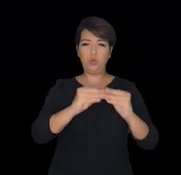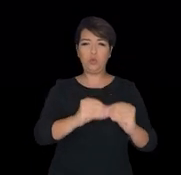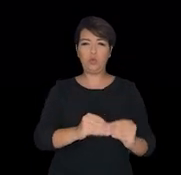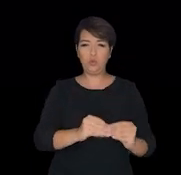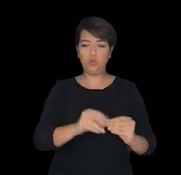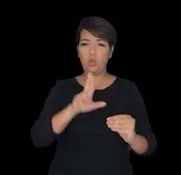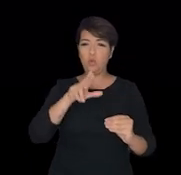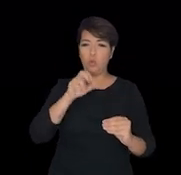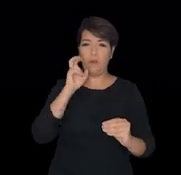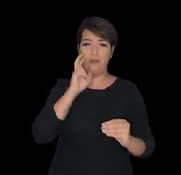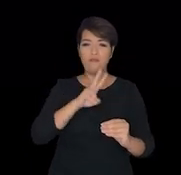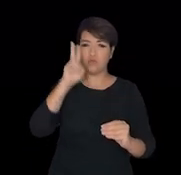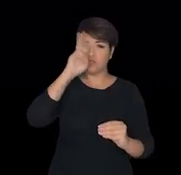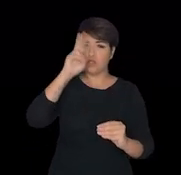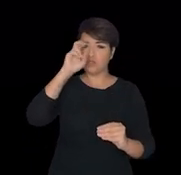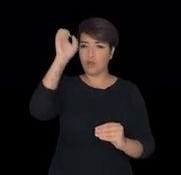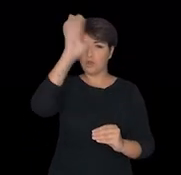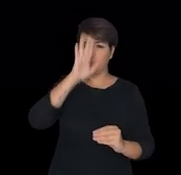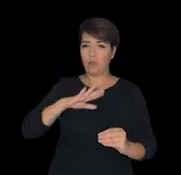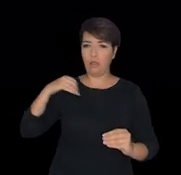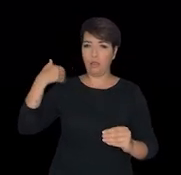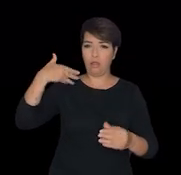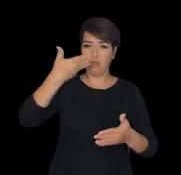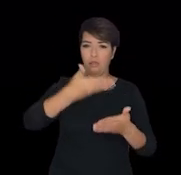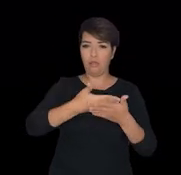vista na história do Brasil!